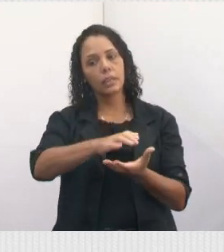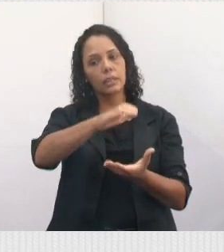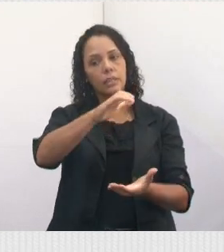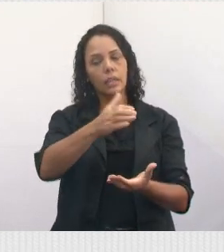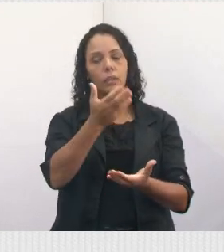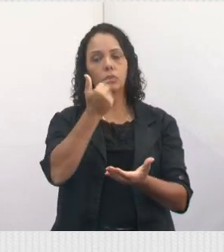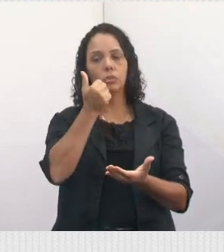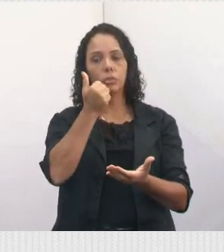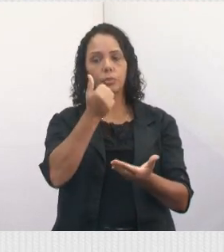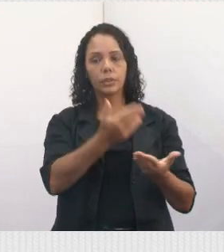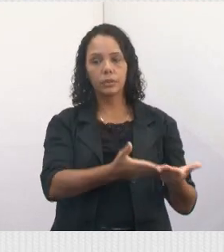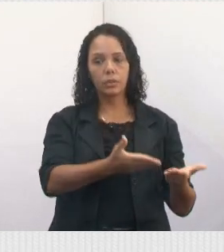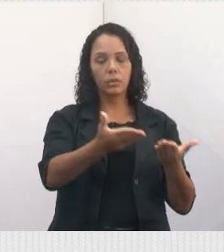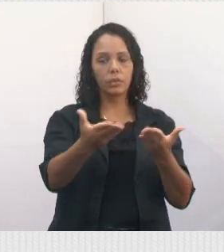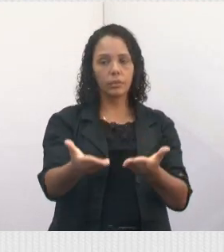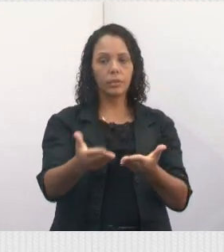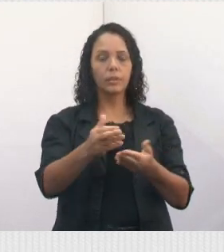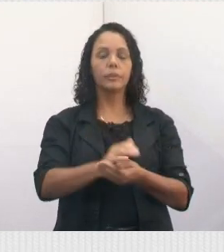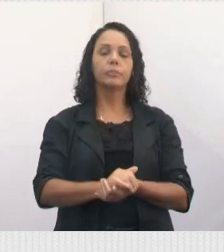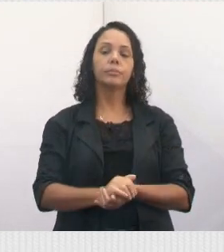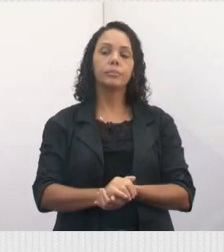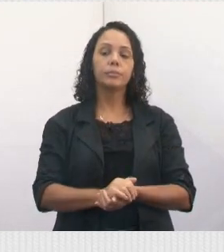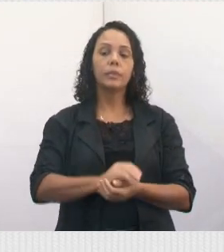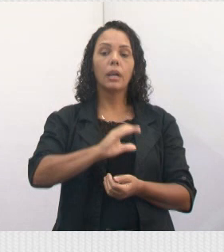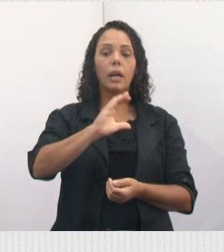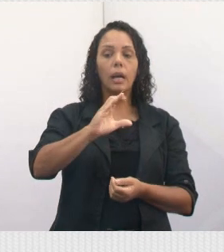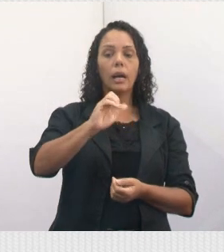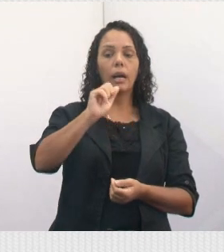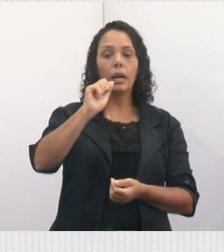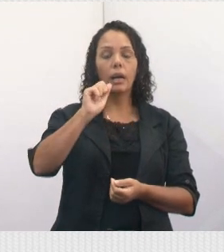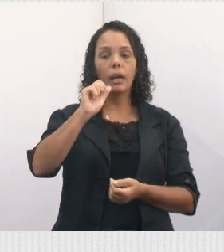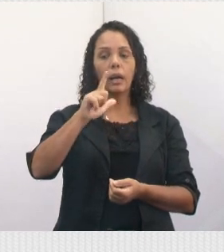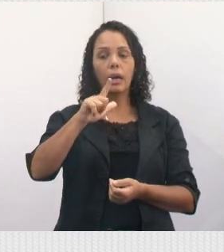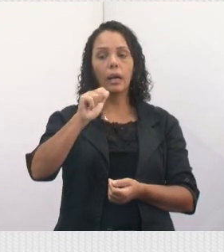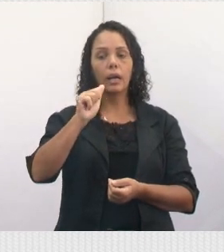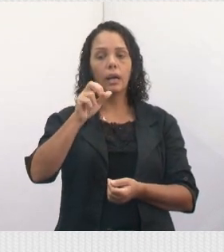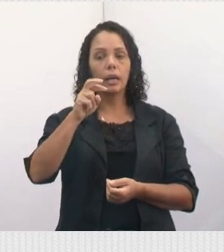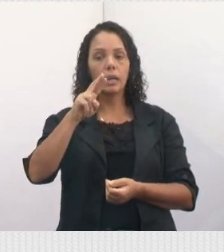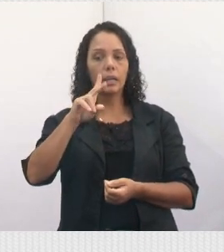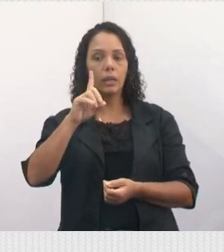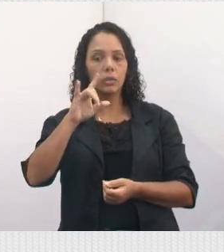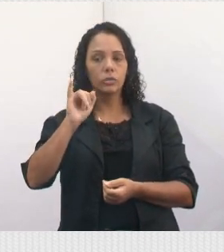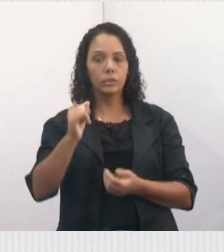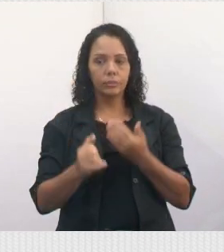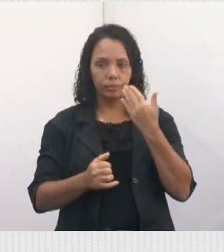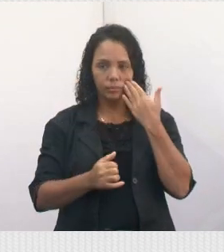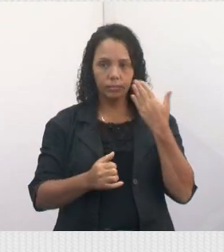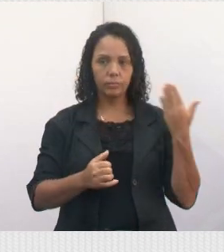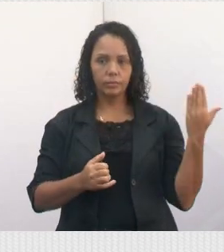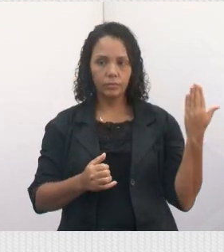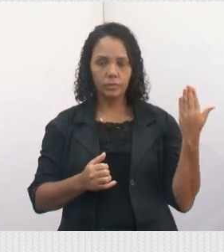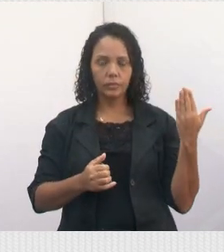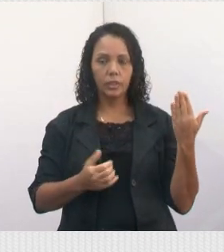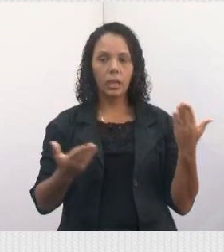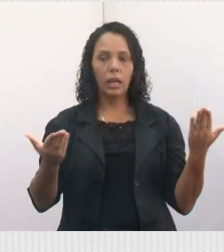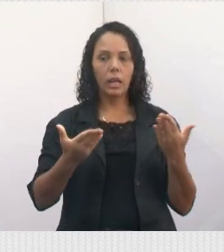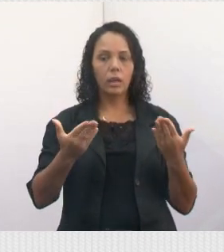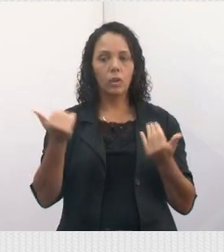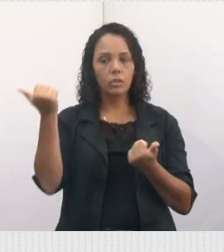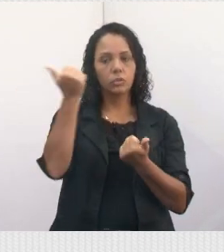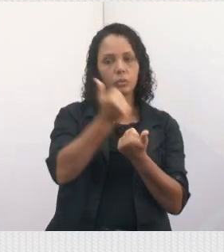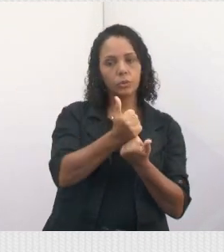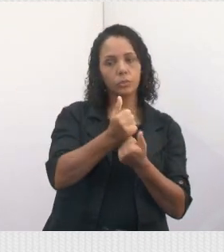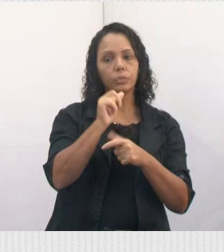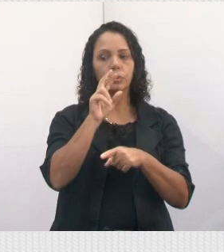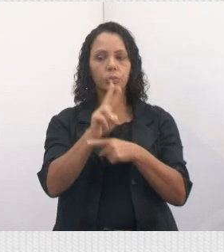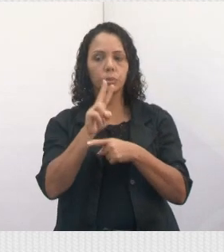essa semana lá. A Cláudia, que é essa moça que está comigo no slide, é que está tomando conta desses animais. E eu gostaria de pedir para você que está em casa,